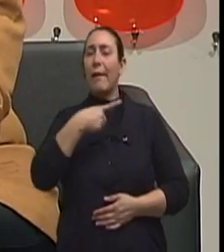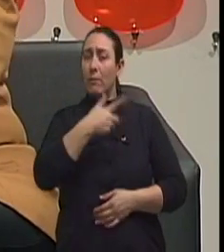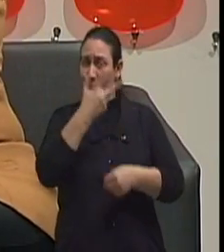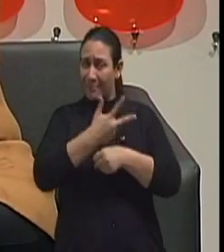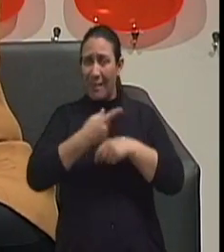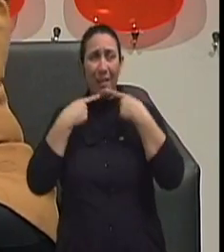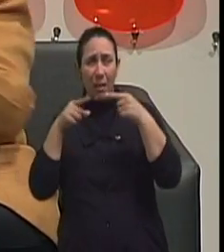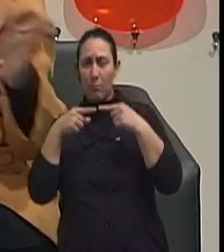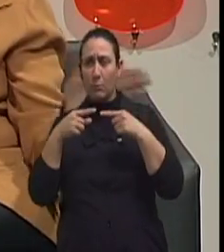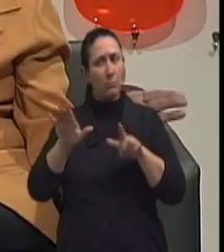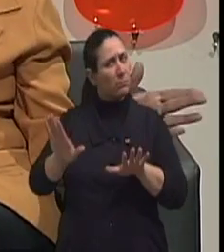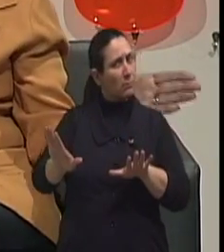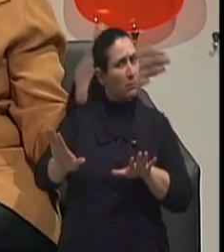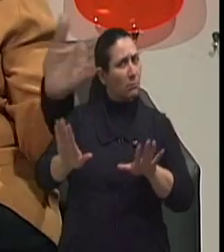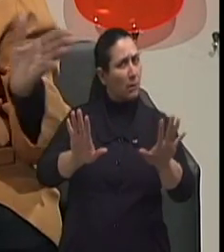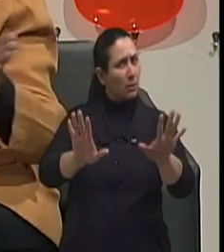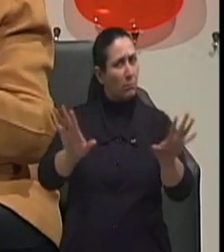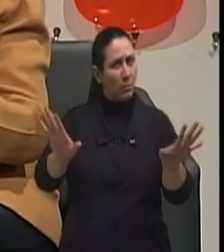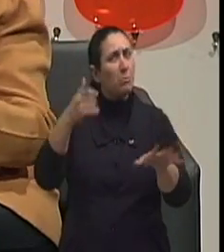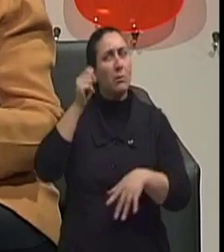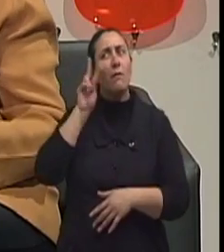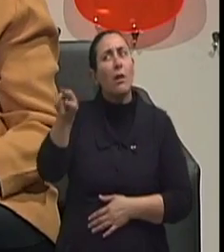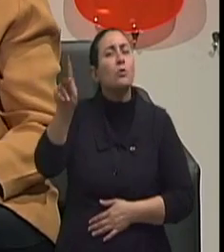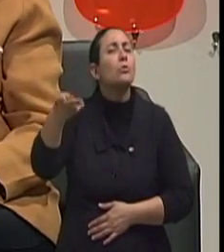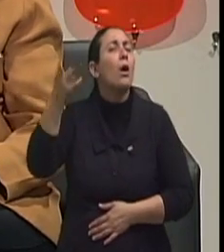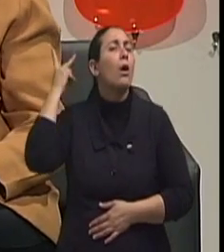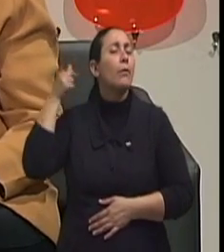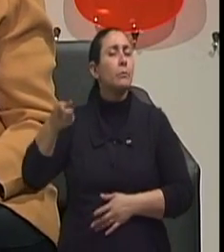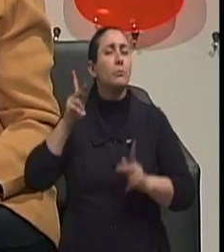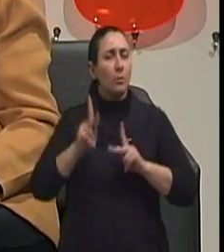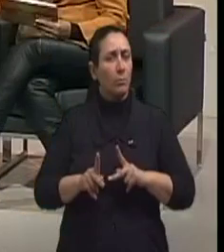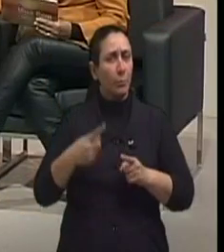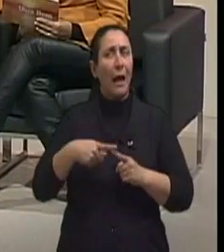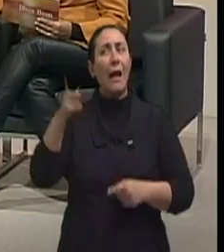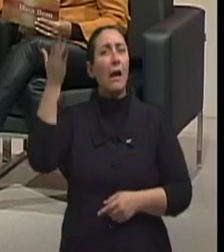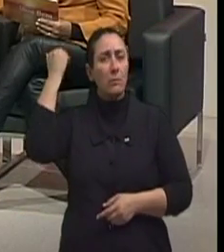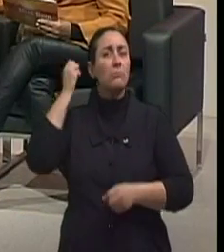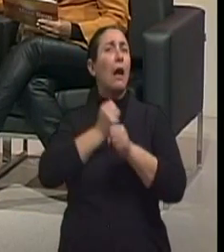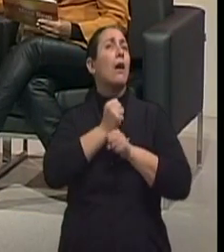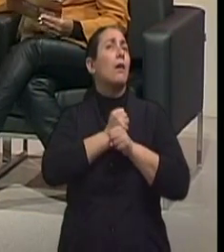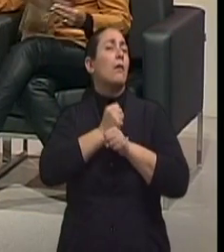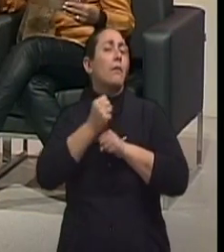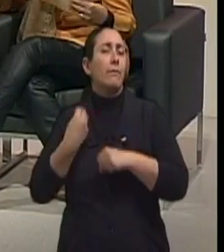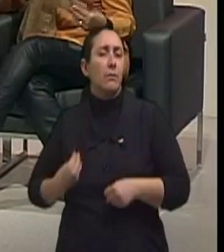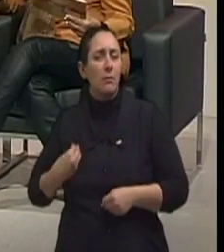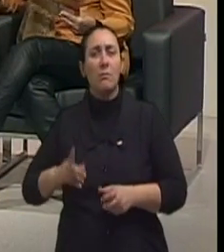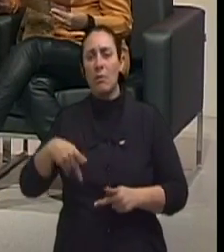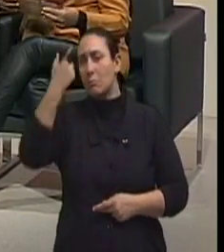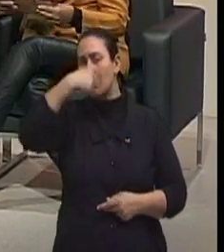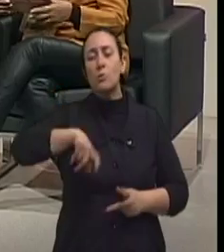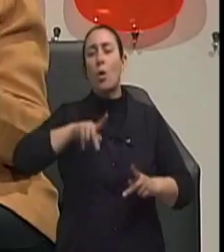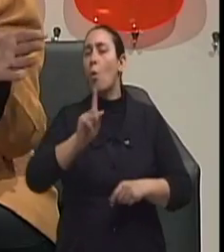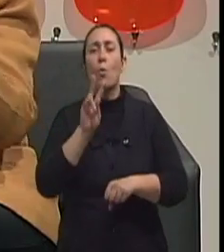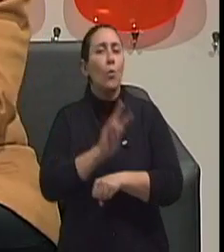é assim. Não, não é o velho. Vamos ver o histórico dessa pessoa, né. Ela foi assim durante a vida, né. Uma pessoa que se descuidou